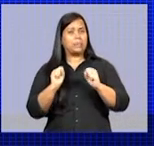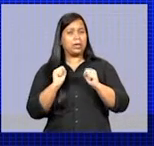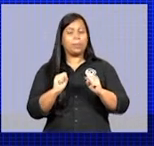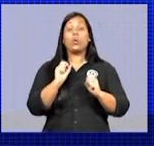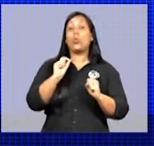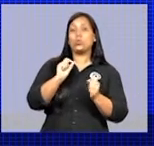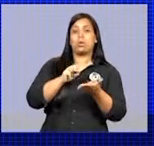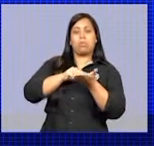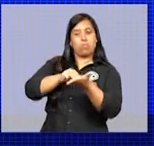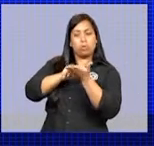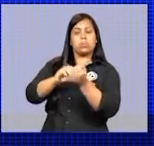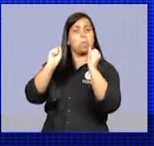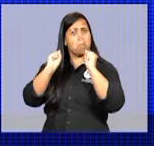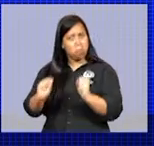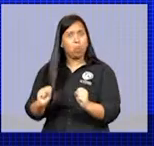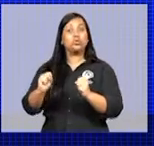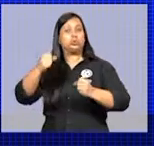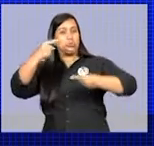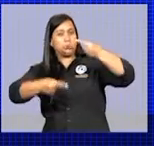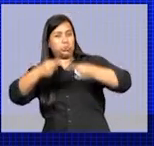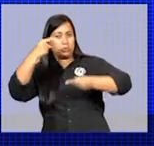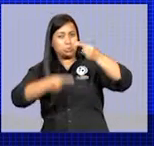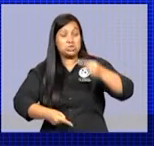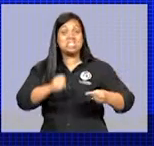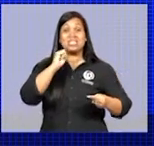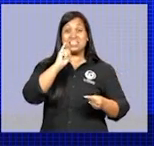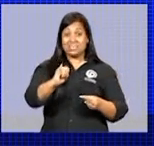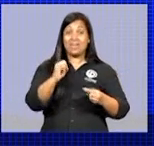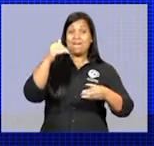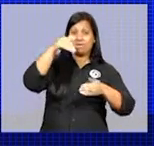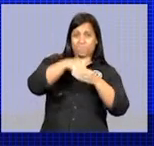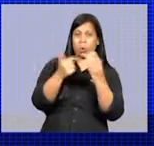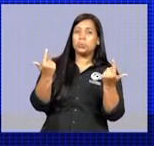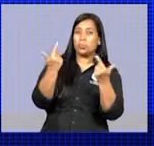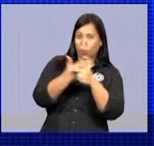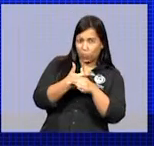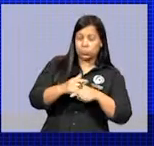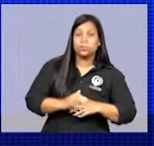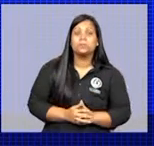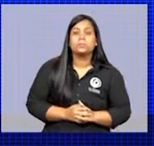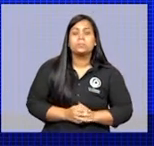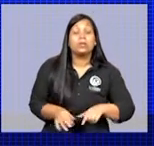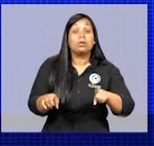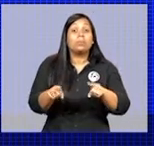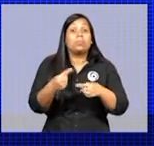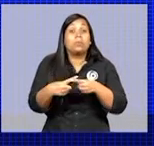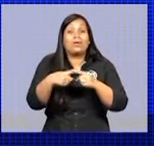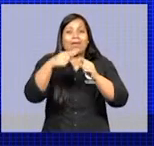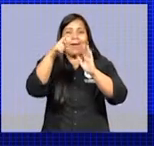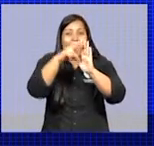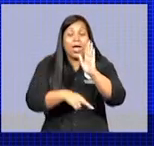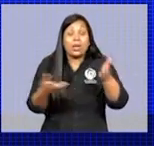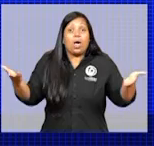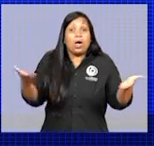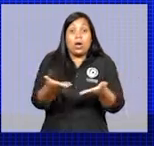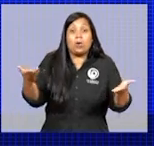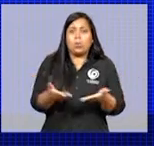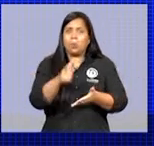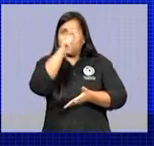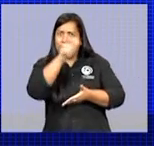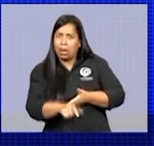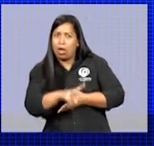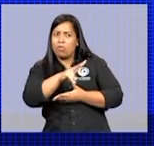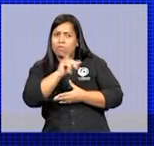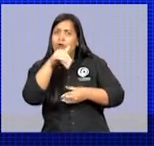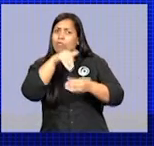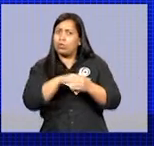também ser discutidas pelo autor em caso de algum voto contrário, já que pela regra atual, só quem vota contra a